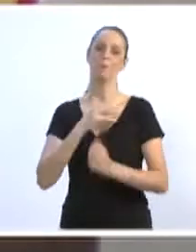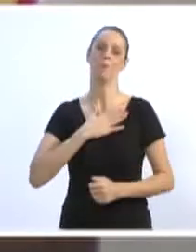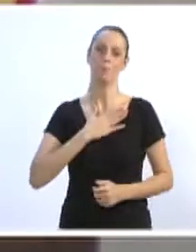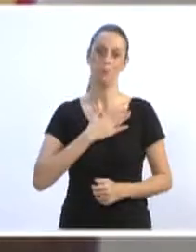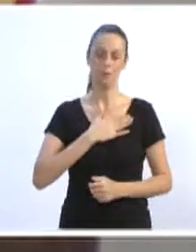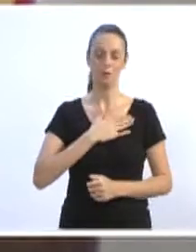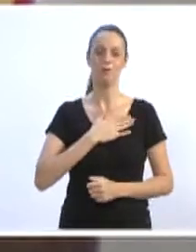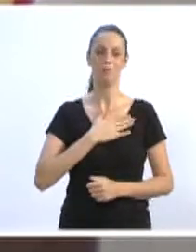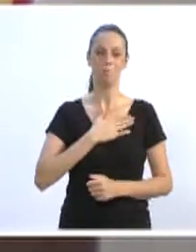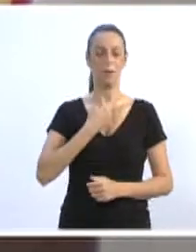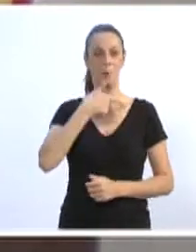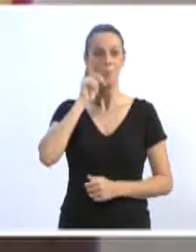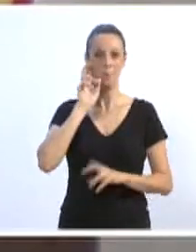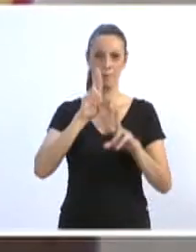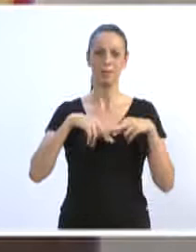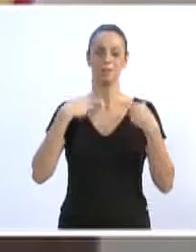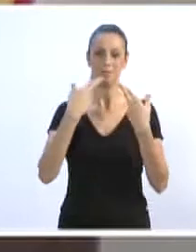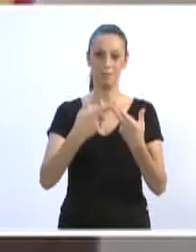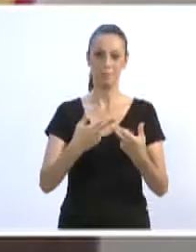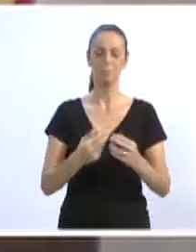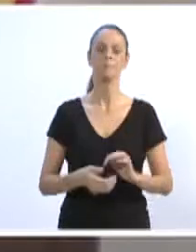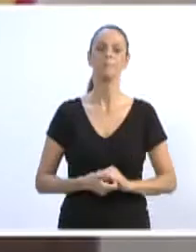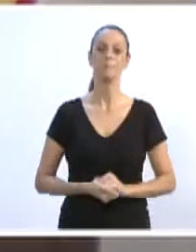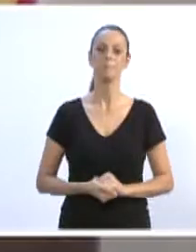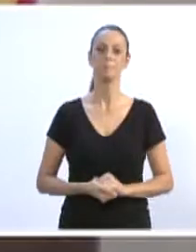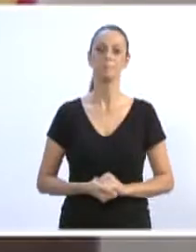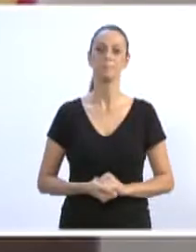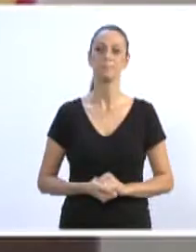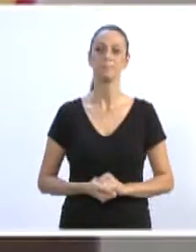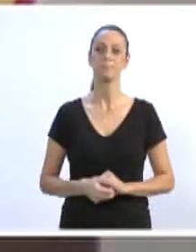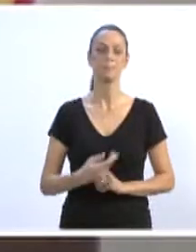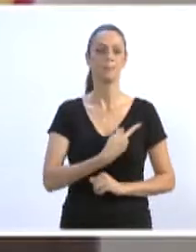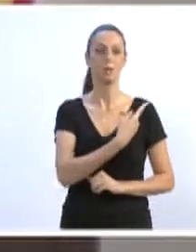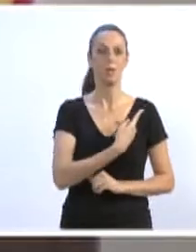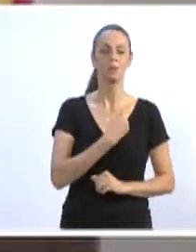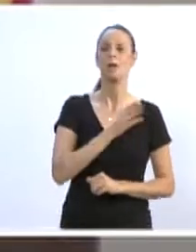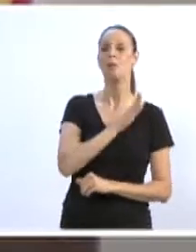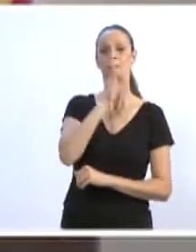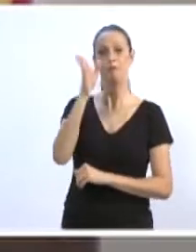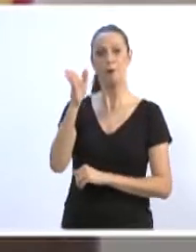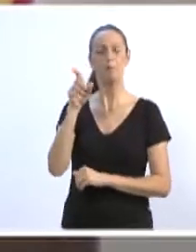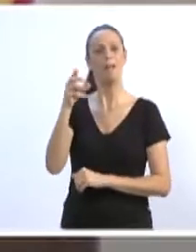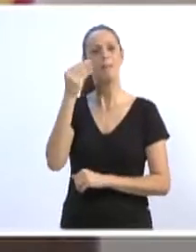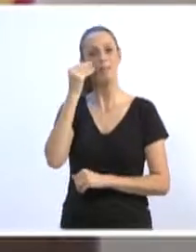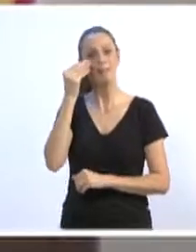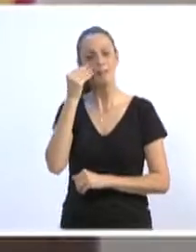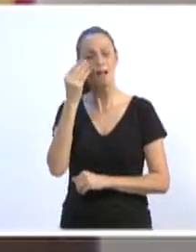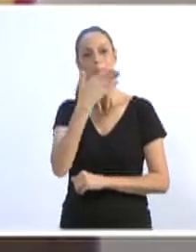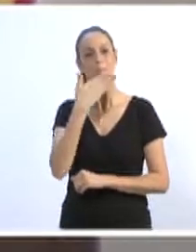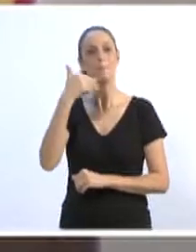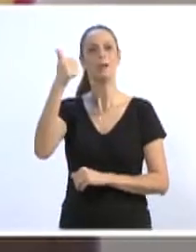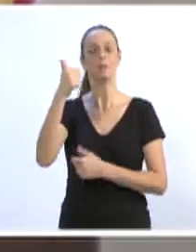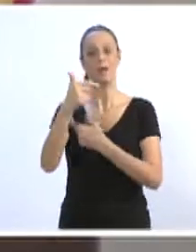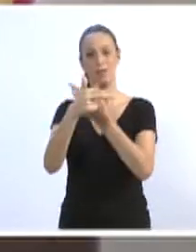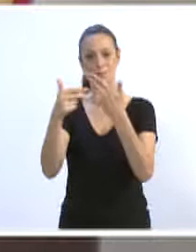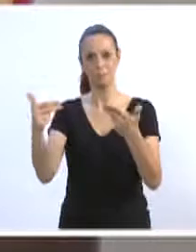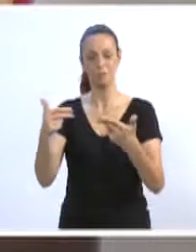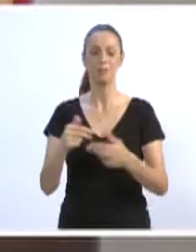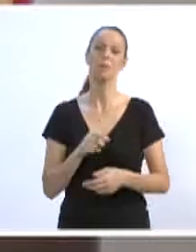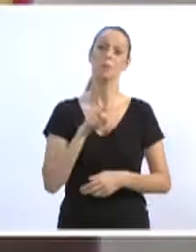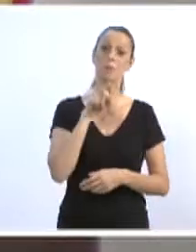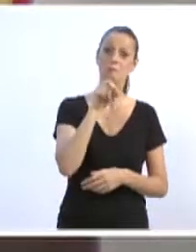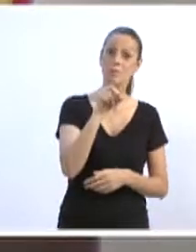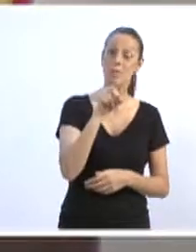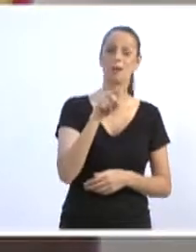onde nós pudéssemos, então, ir em busca de melhorias para a segurança pública, e você, cidadão, e você,